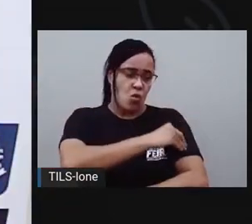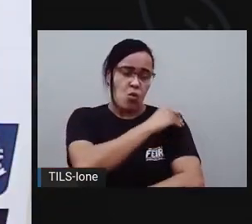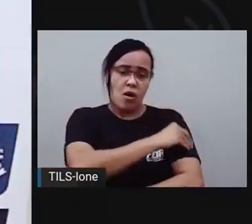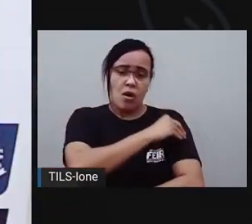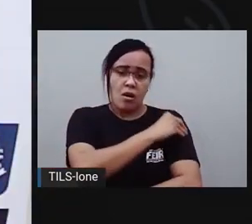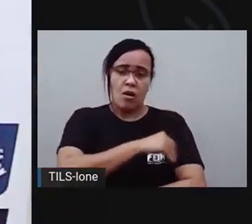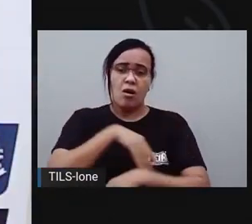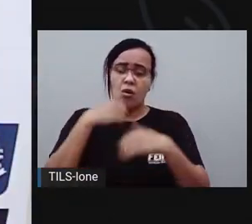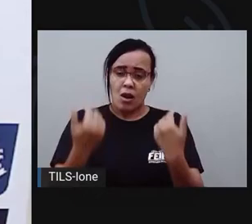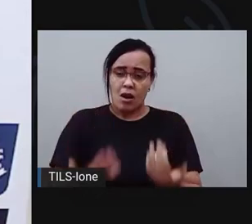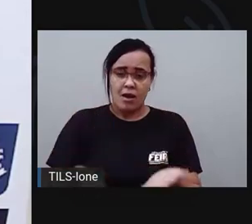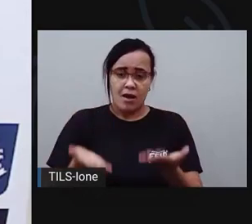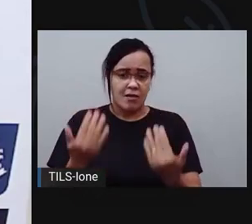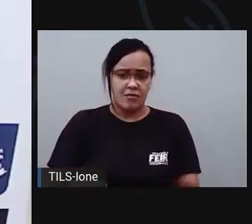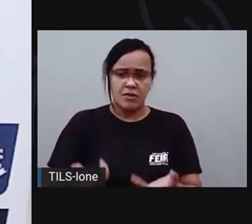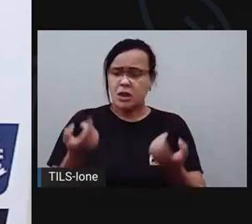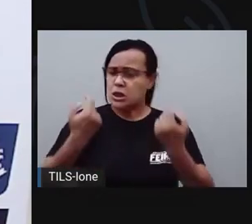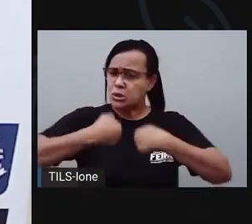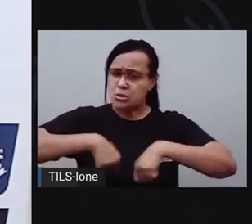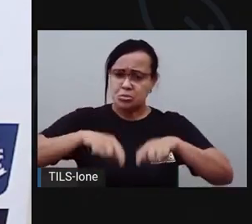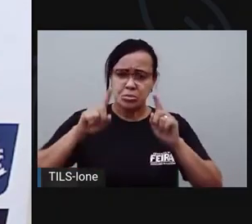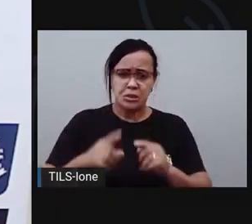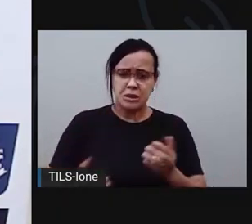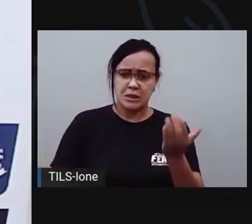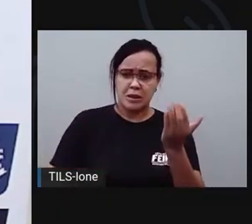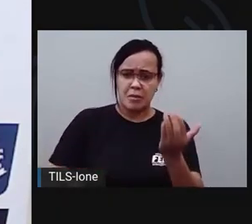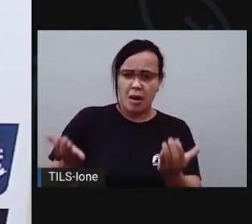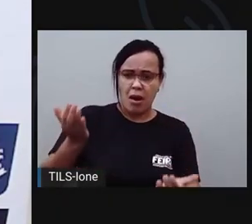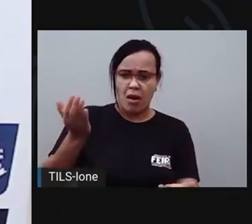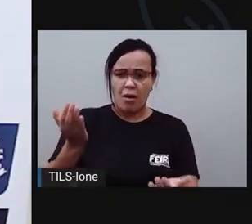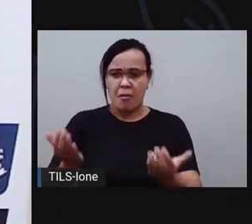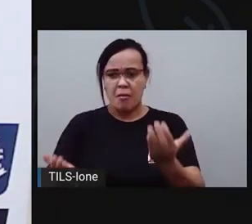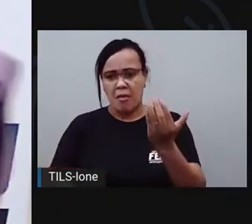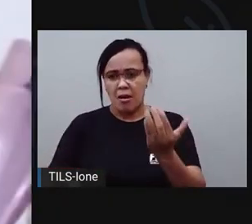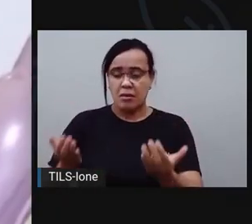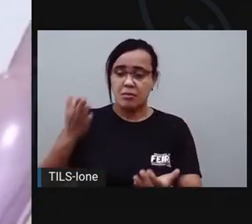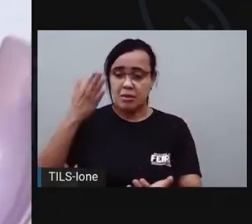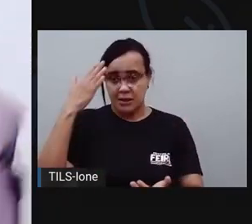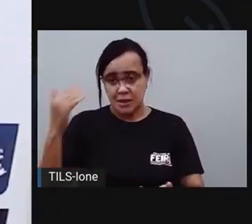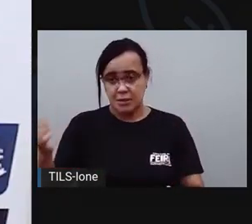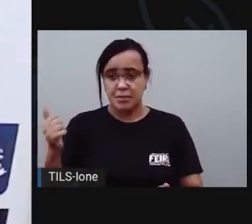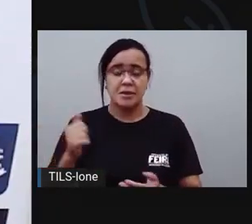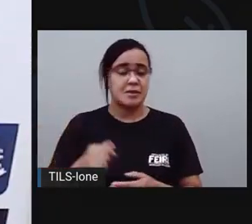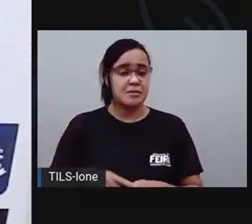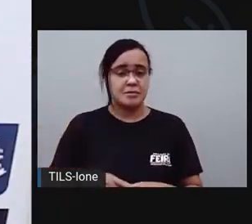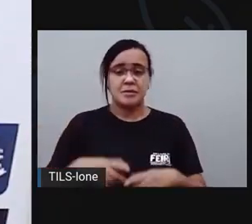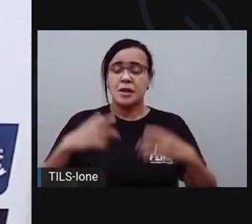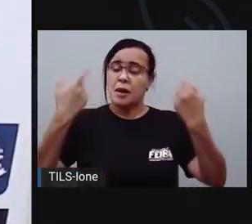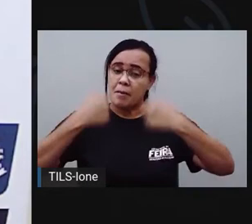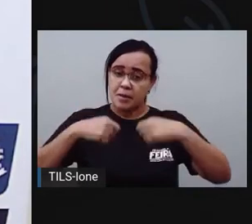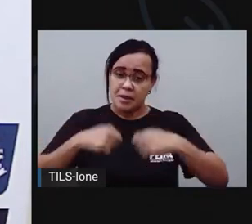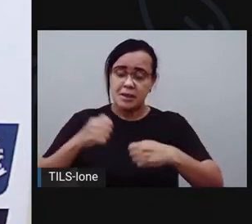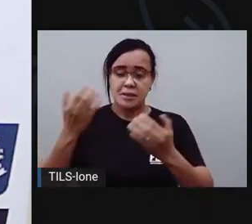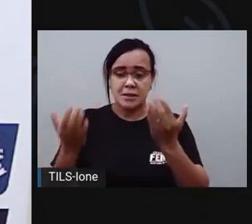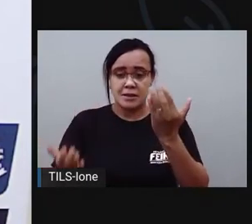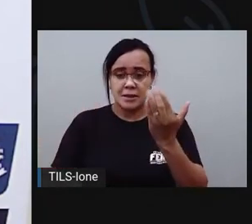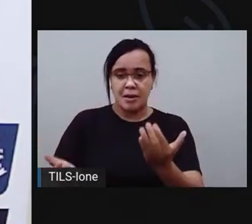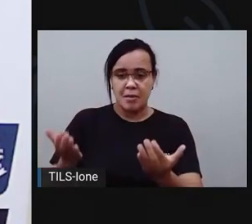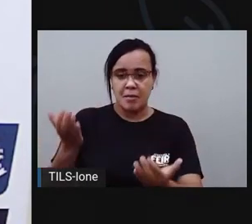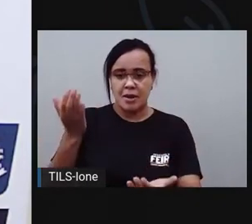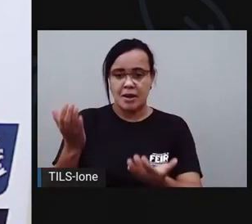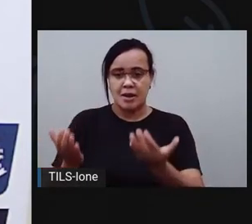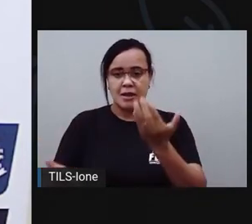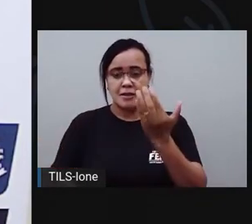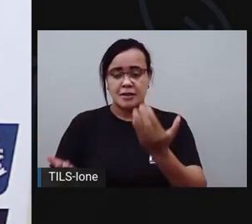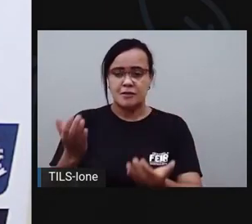eu não preciso ter uma balança para saber qual é o mais pesado ou o mais leve, mas eu preciso da balança para saber quanto